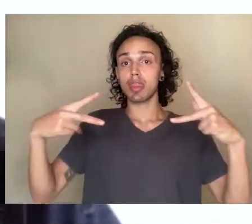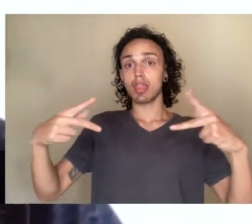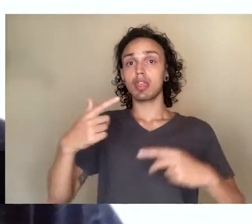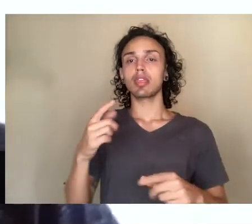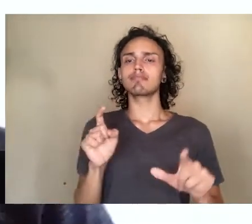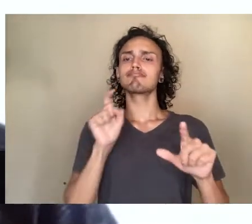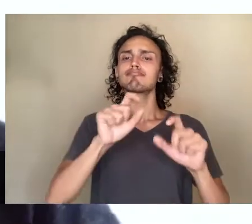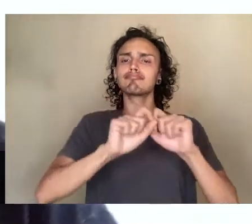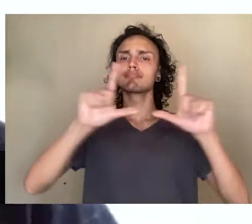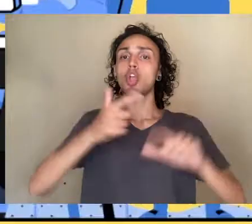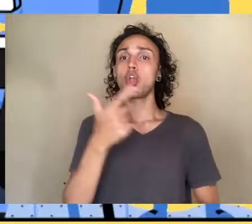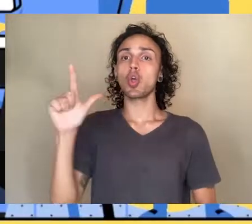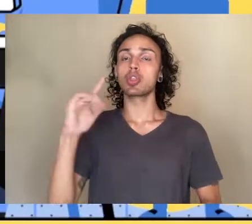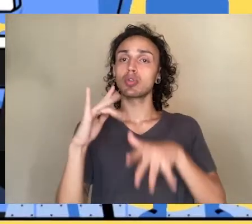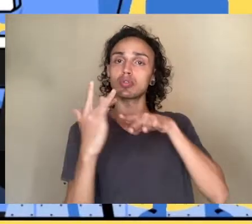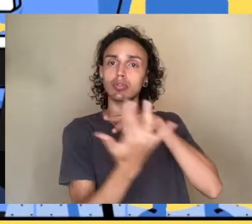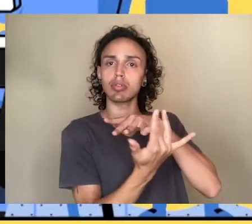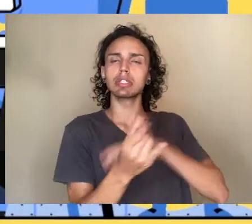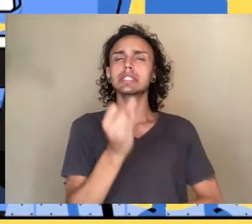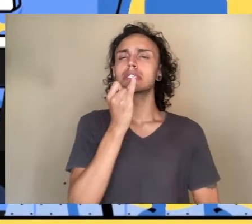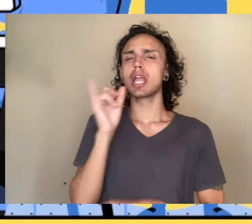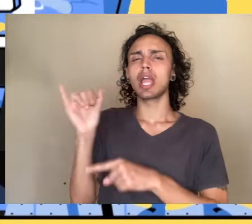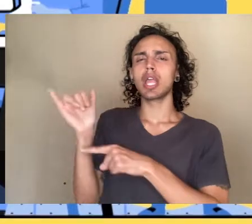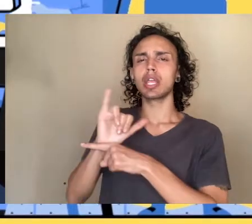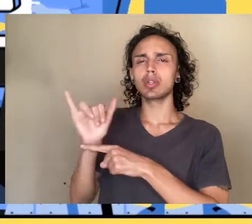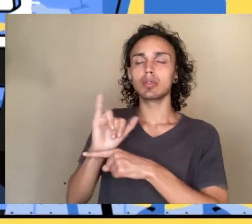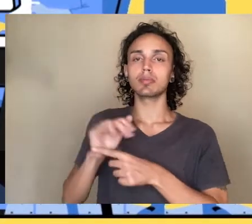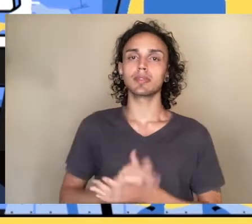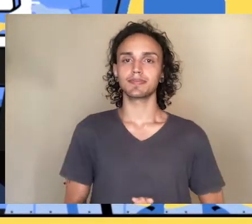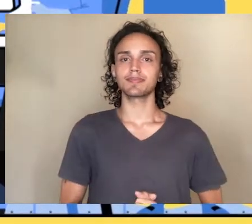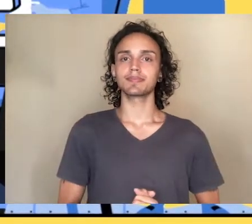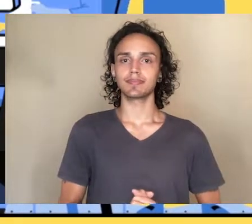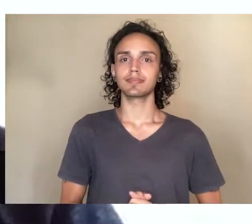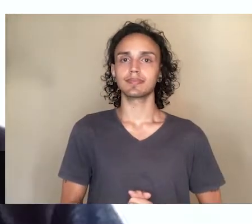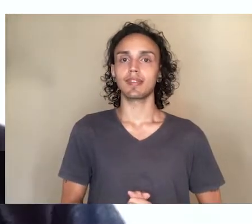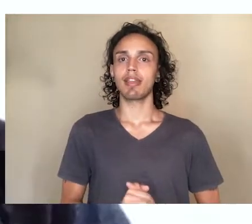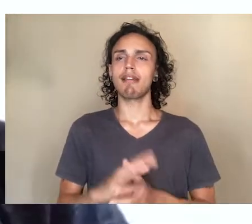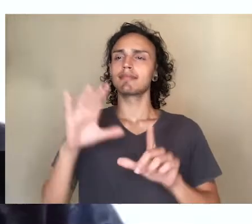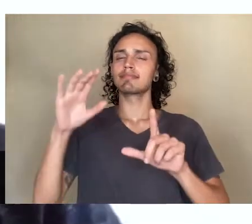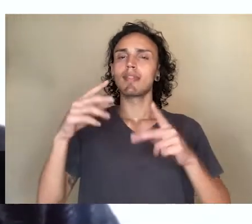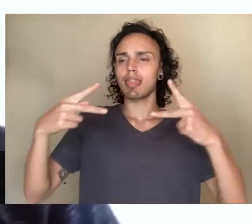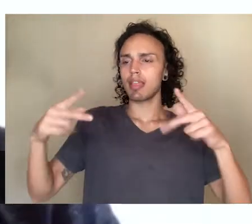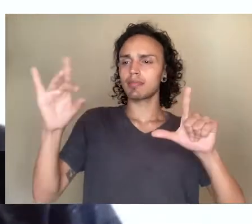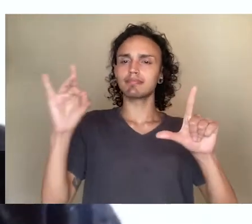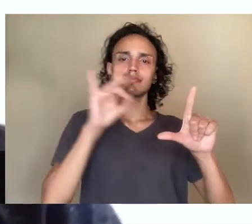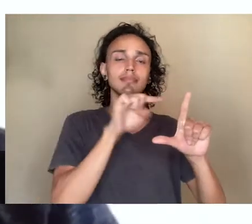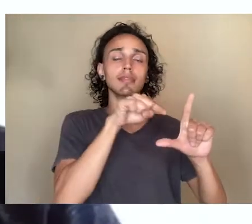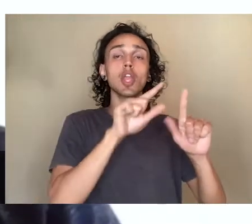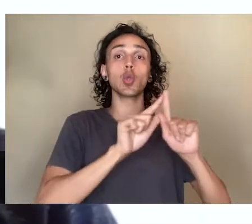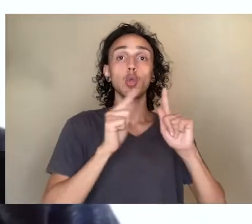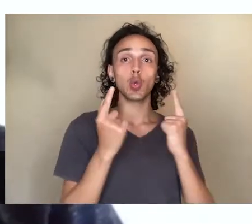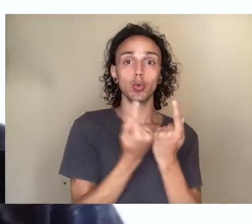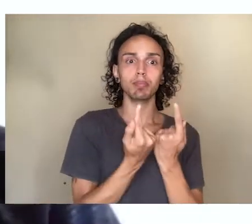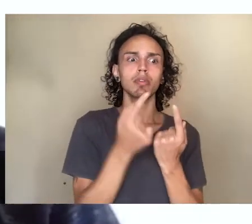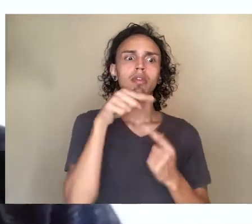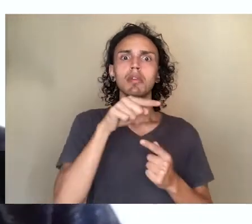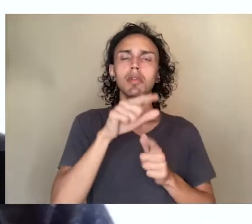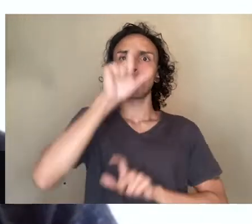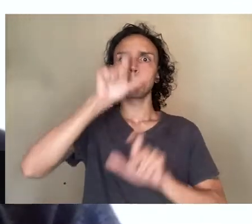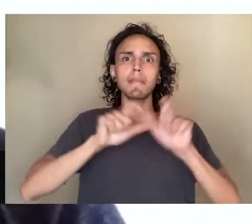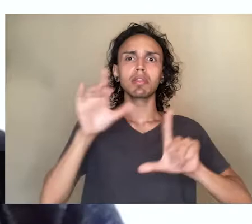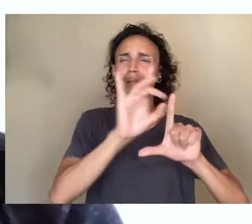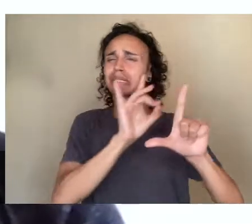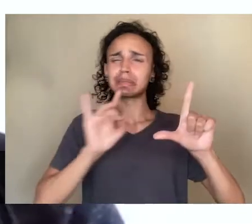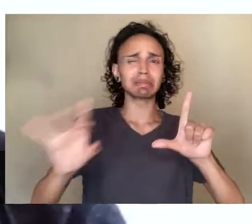outro canal, uma outra rede social, por exemplo, o YouTube. Esse link é trazido para dentro do grupo e ele circula, ele é compartilhado com muito mais